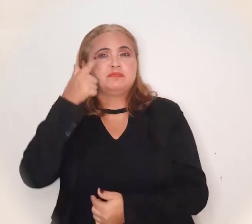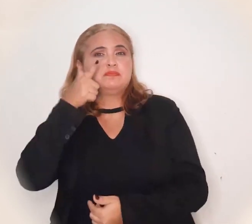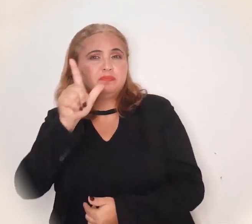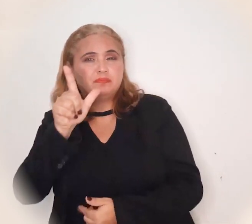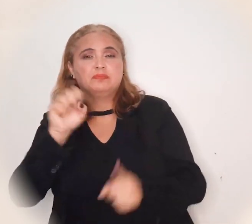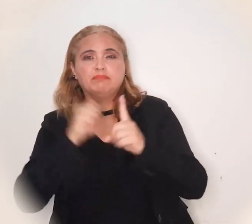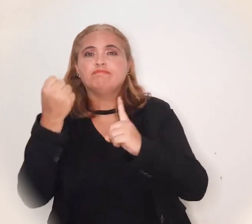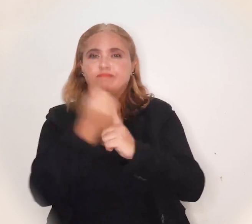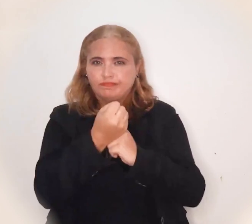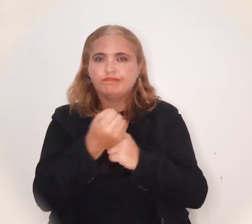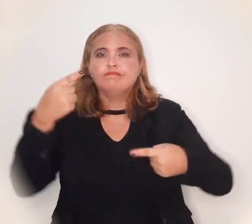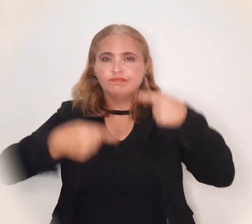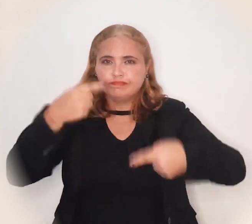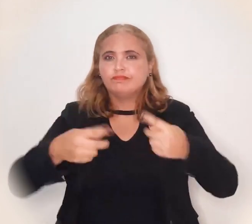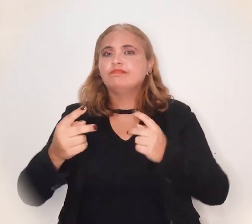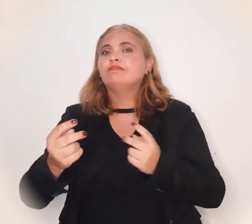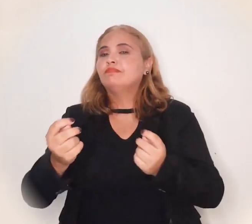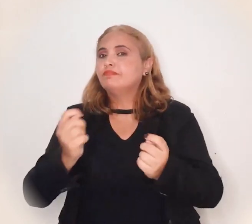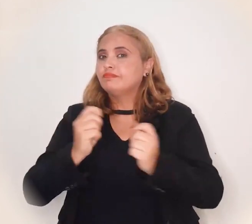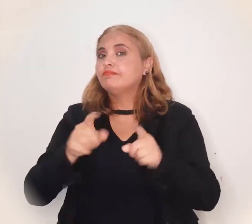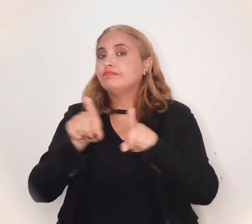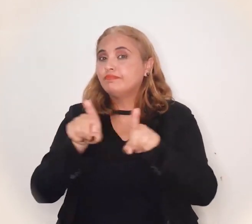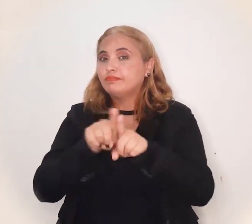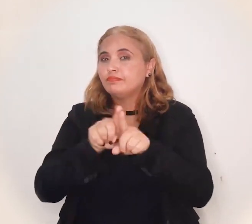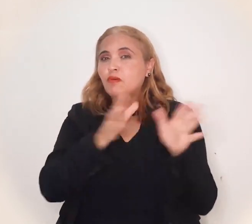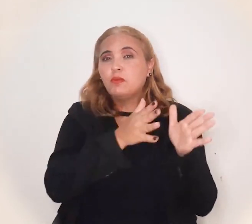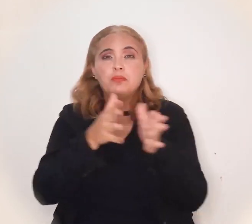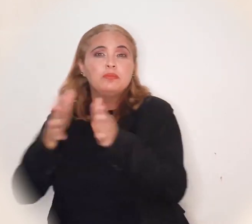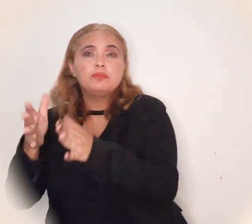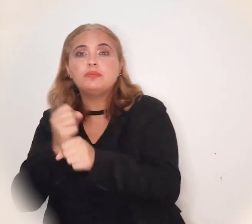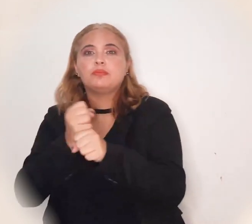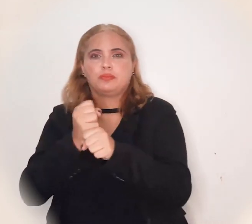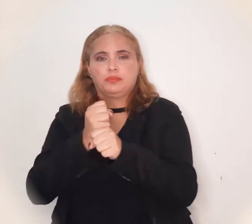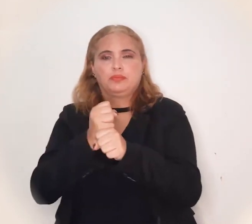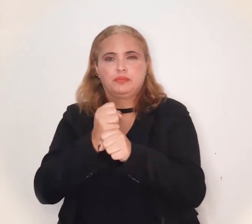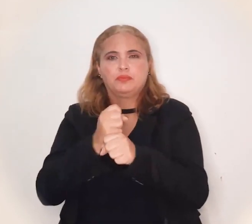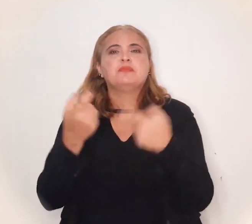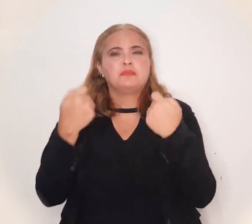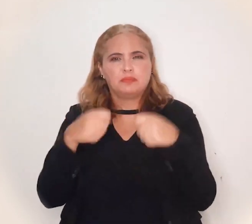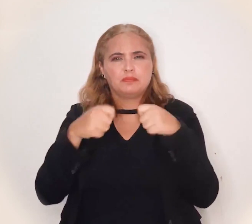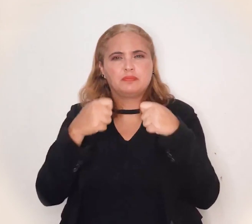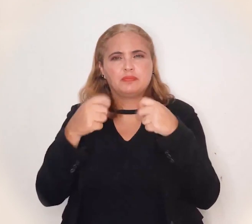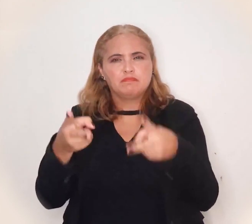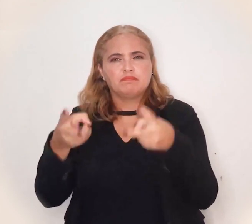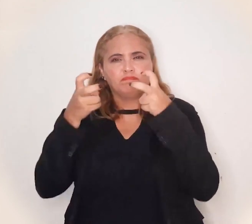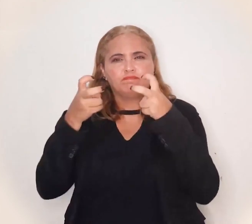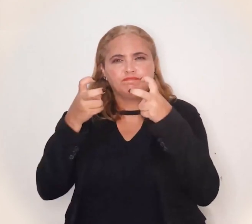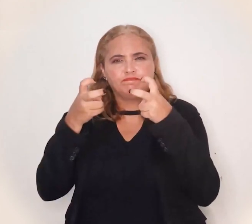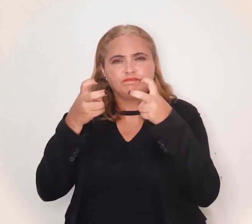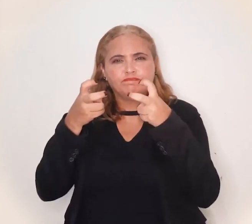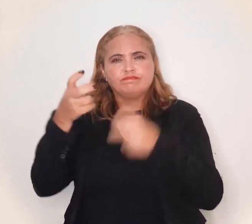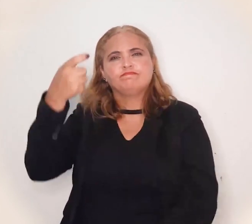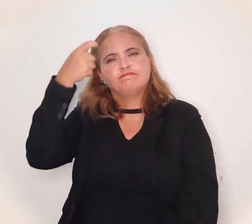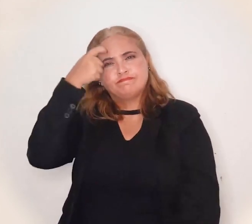conquistas sociais, políticas e econômicas das mulheres ao longo dos anos. A necessidade é que se mantenha